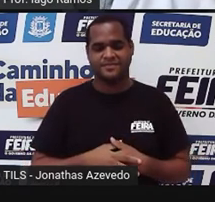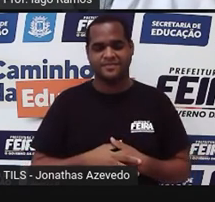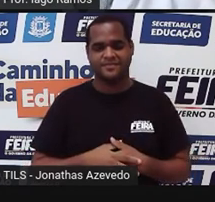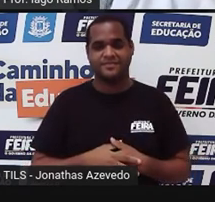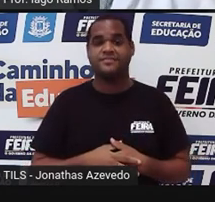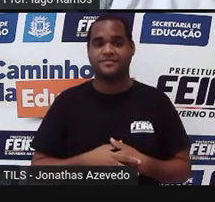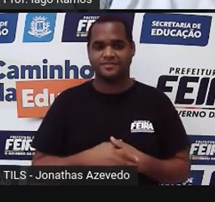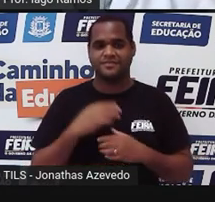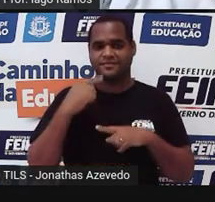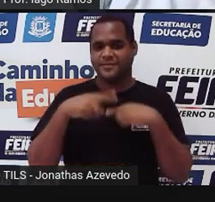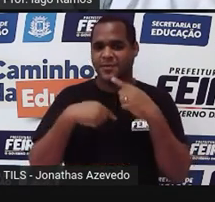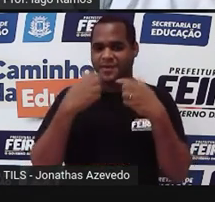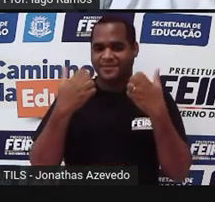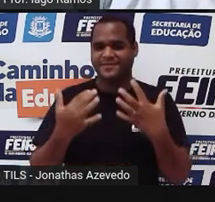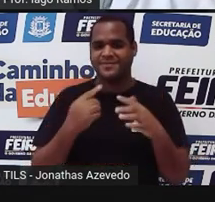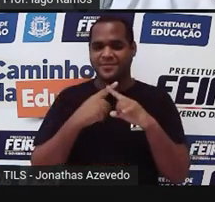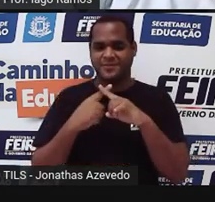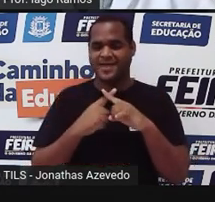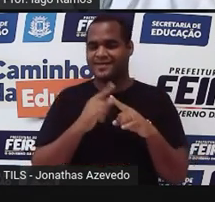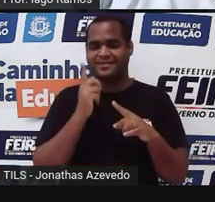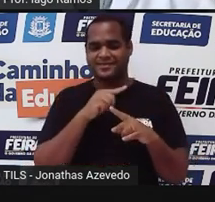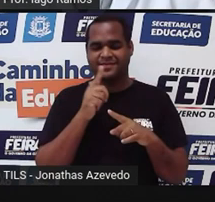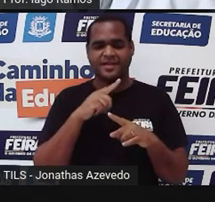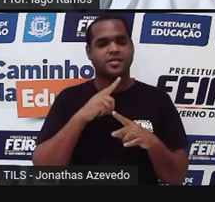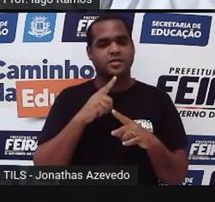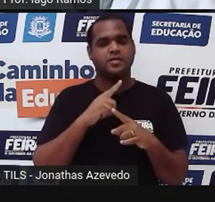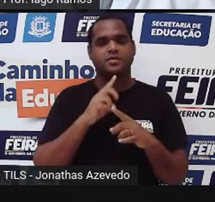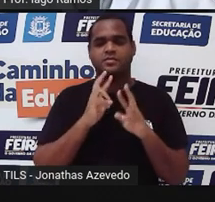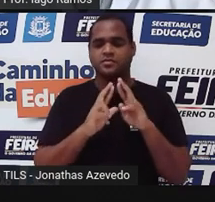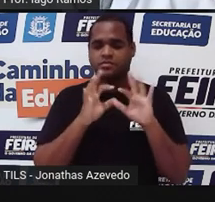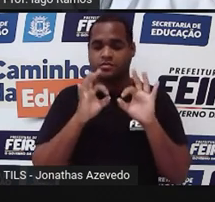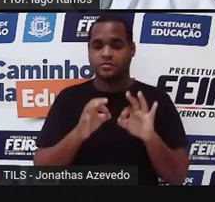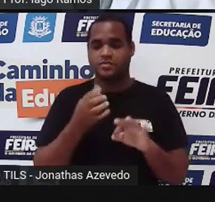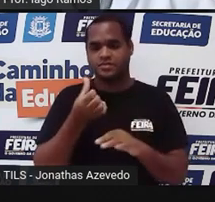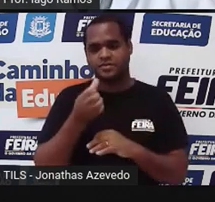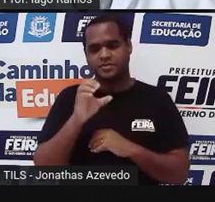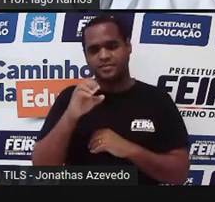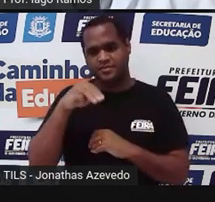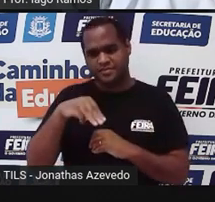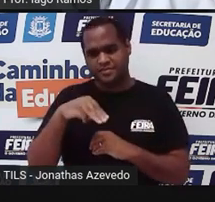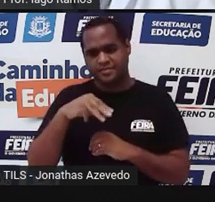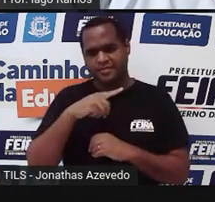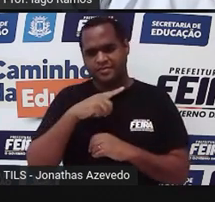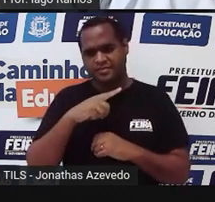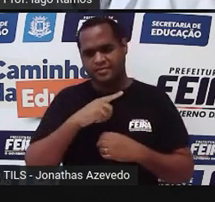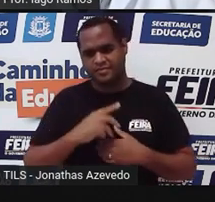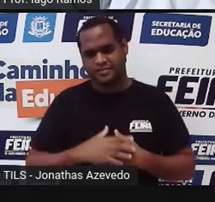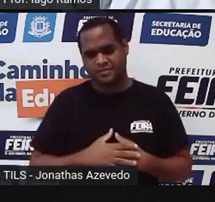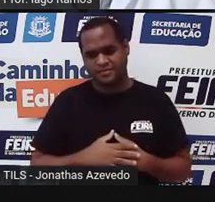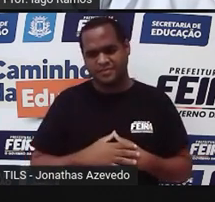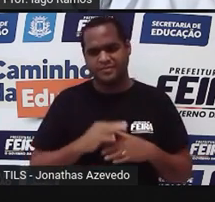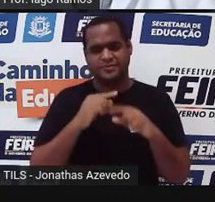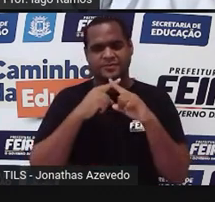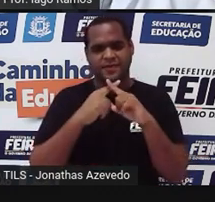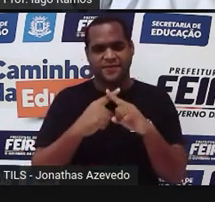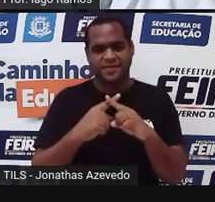E depois de multiplicar, que eu estou escrevendo ali, 6 centímetros vezes,